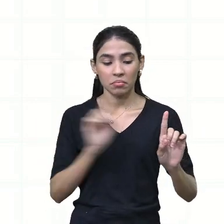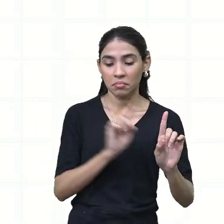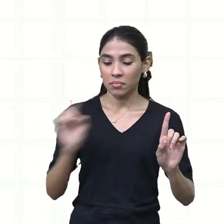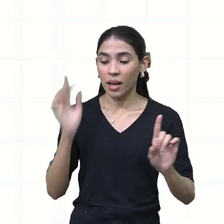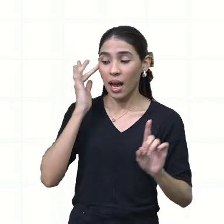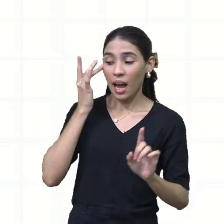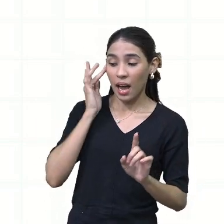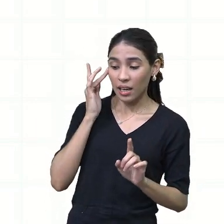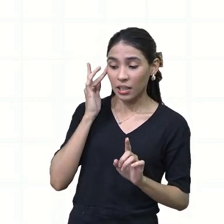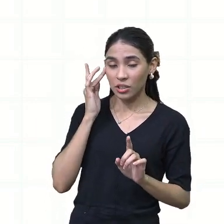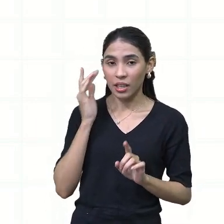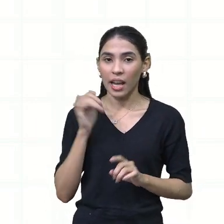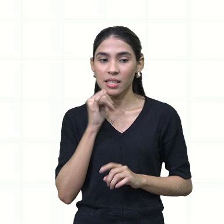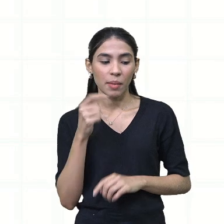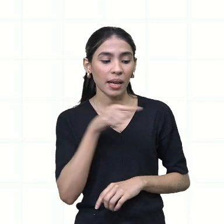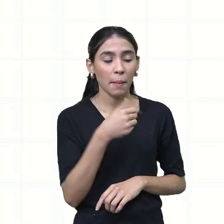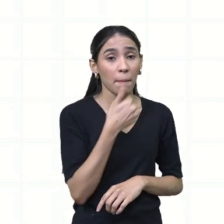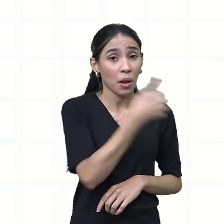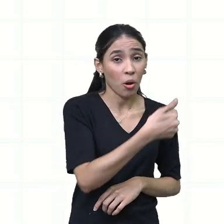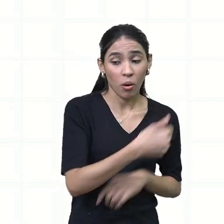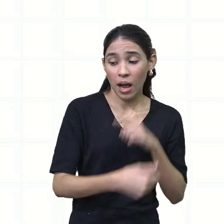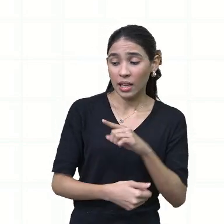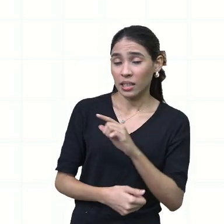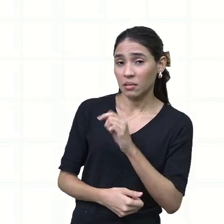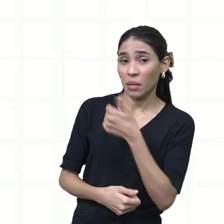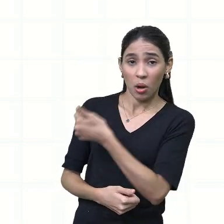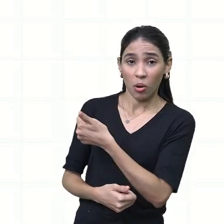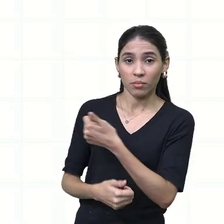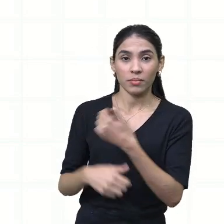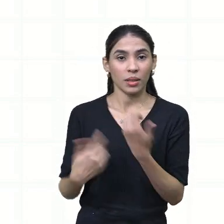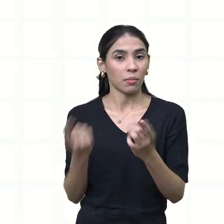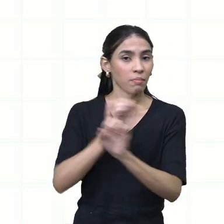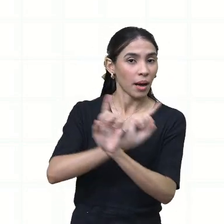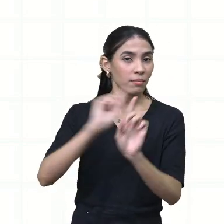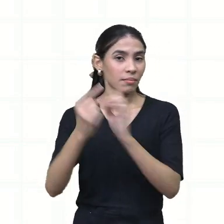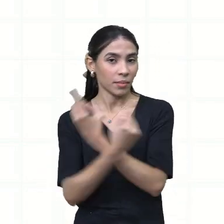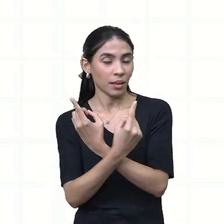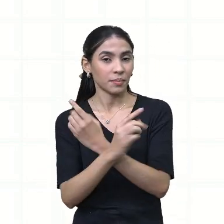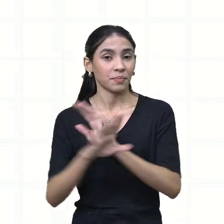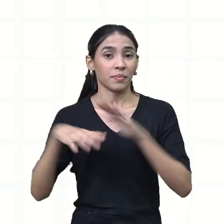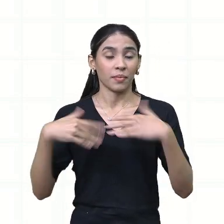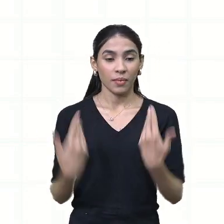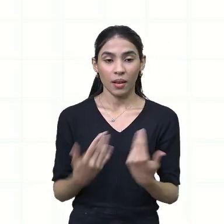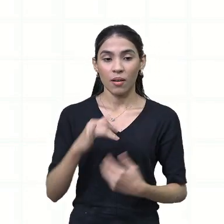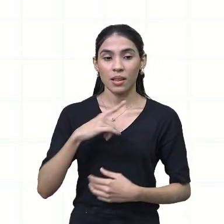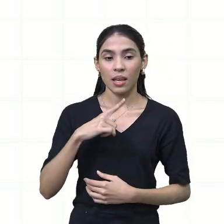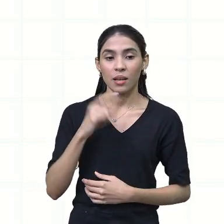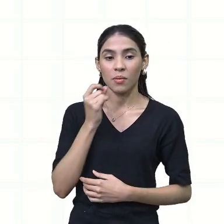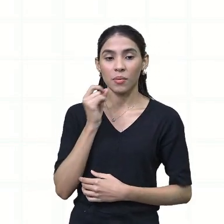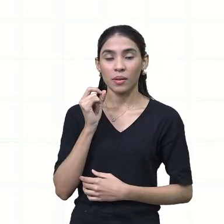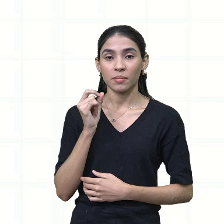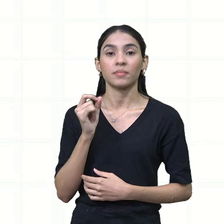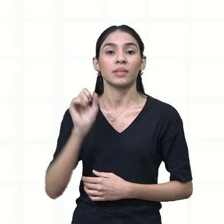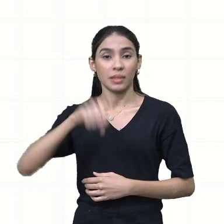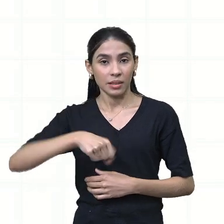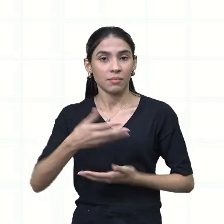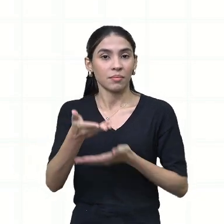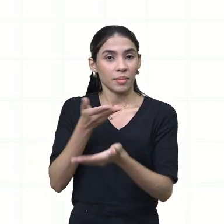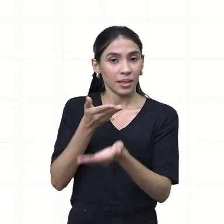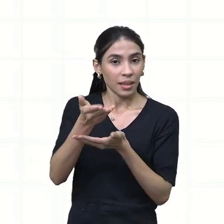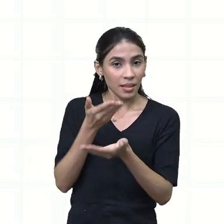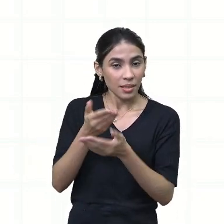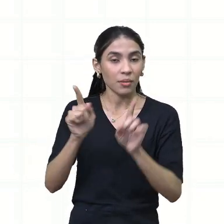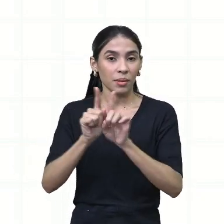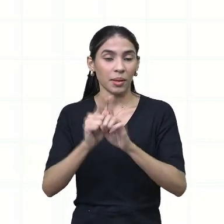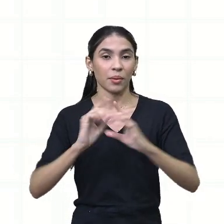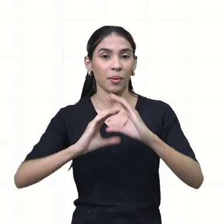o emprego do outro é melhor do que o dele e vice-versa, né? Então, aqui nós temos, sim, uma interatividade, uma